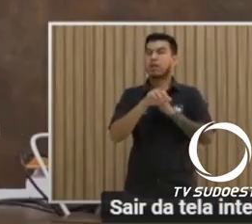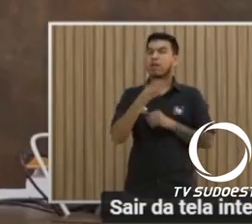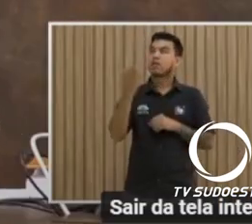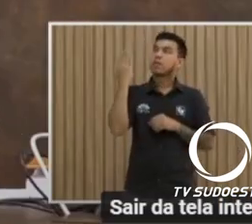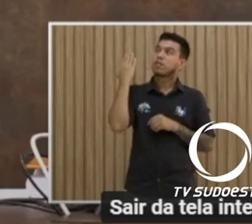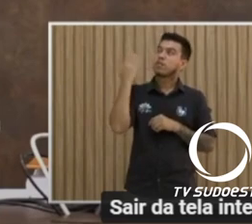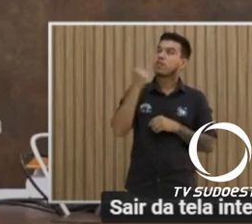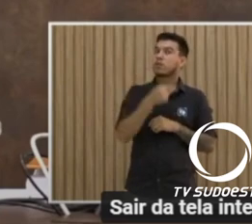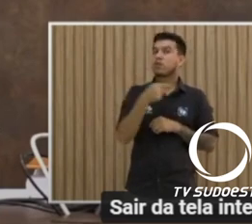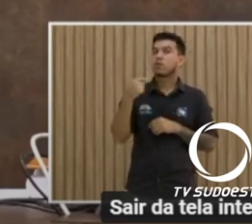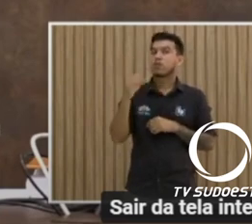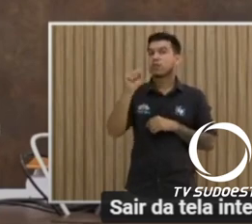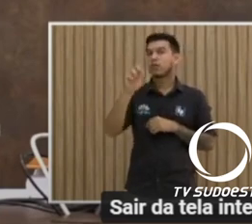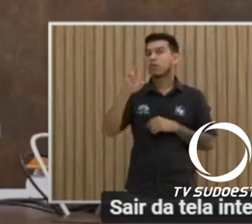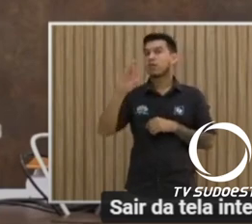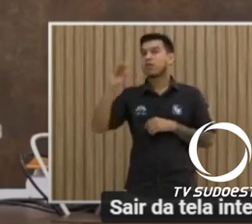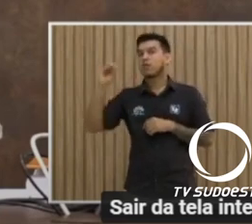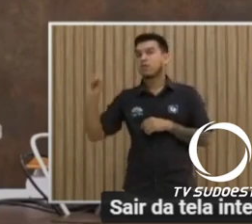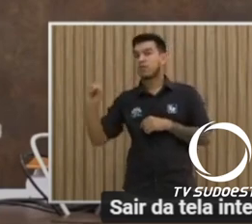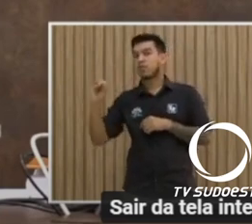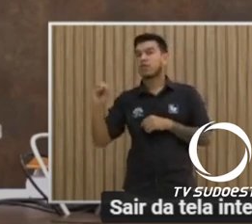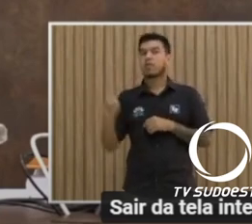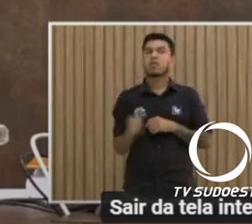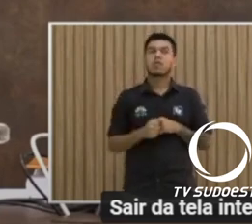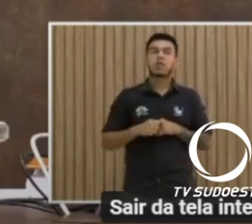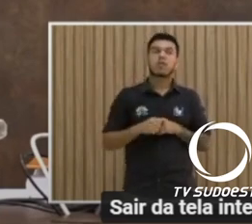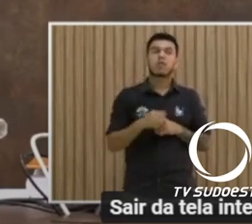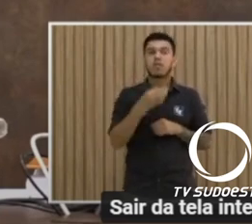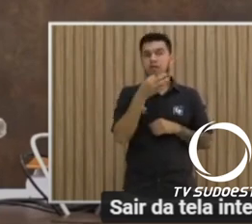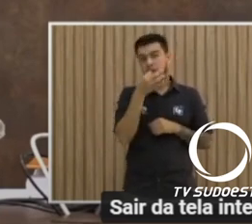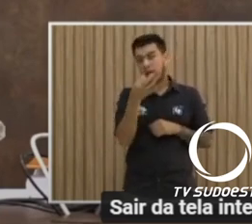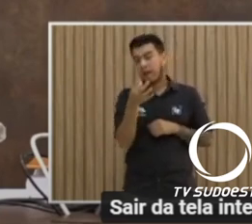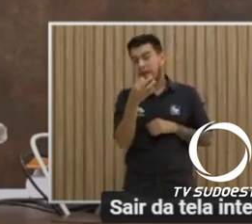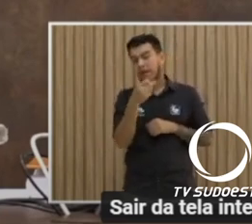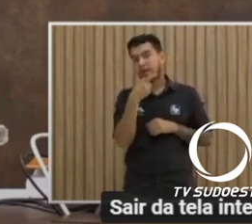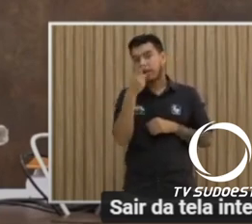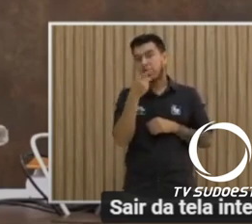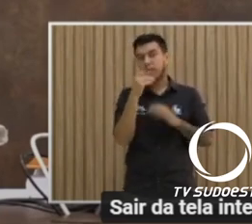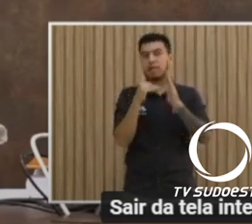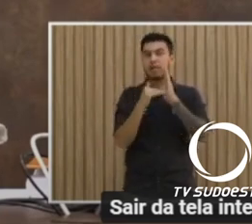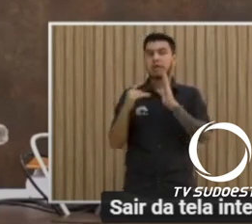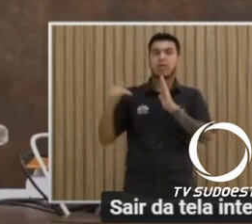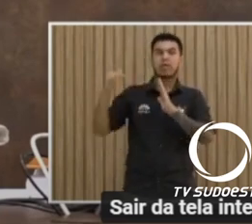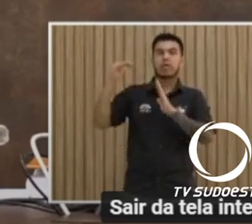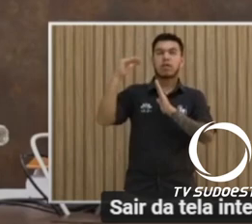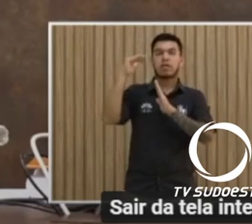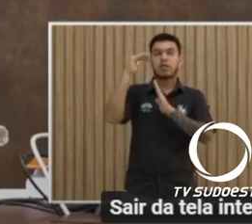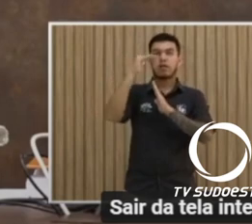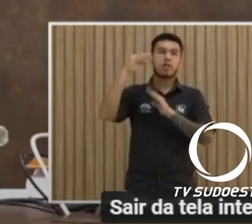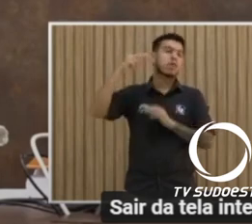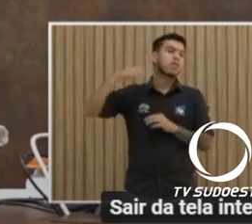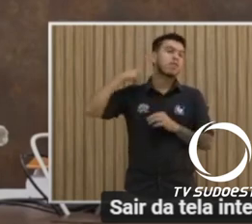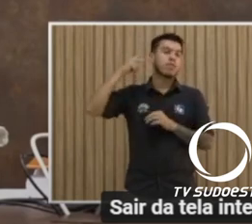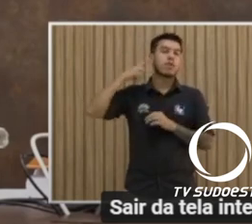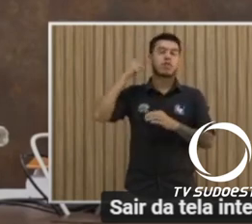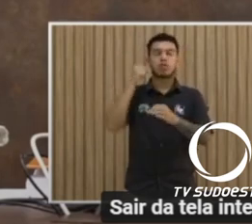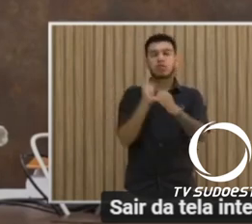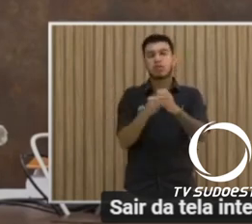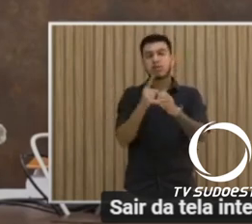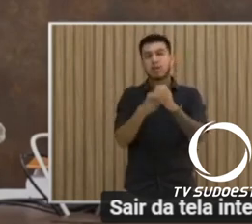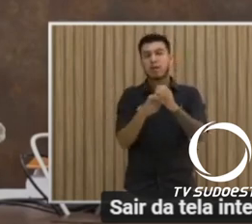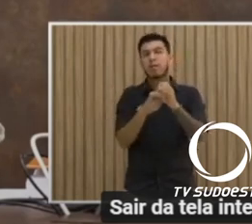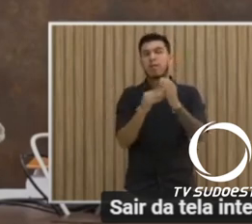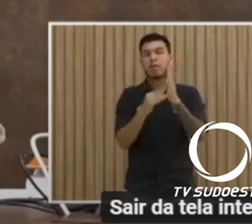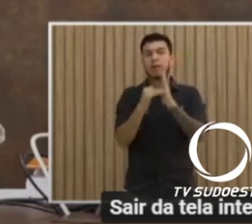passada, Sigurd Roberto Bergson, no qual ele comenta sobre aumentar o cadastro de vereadores nas cidades. E segundo